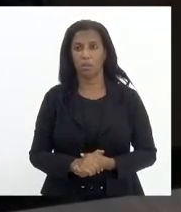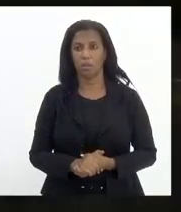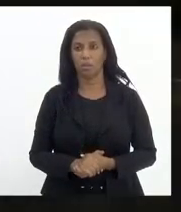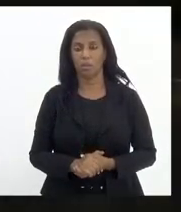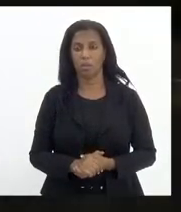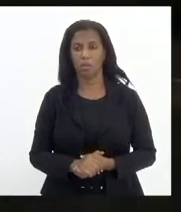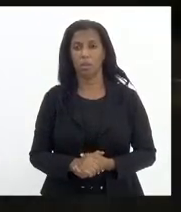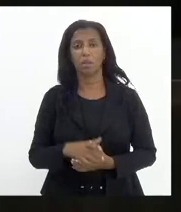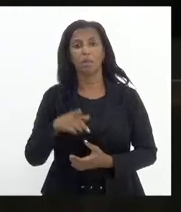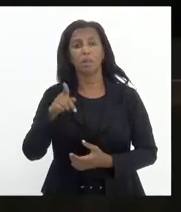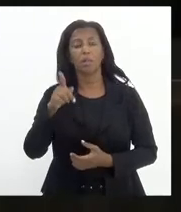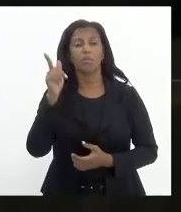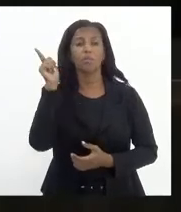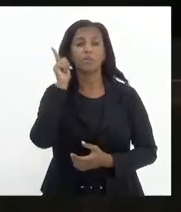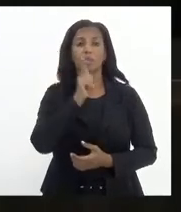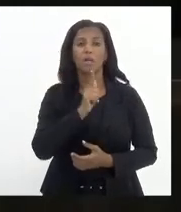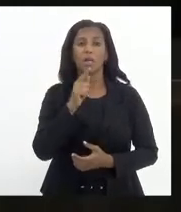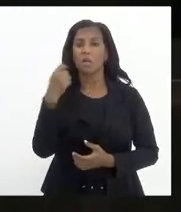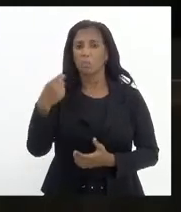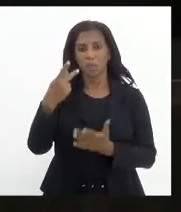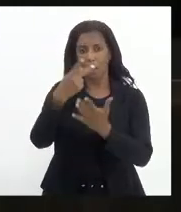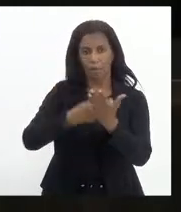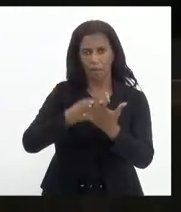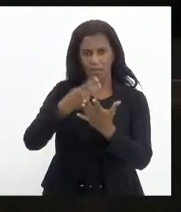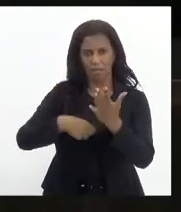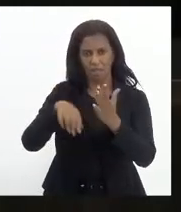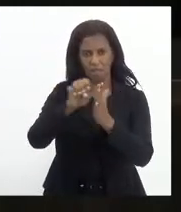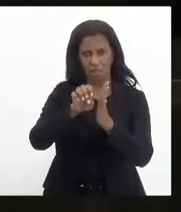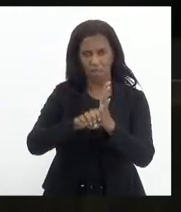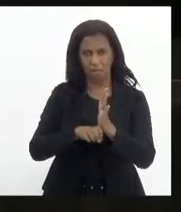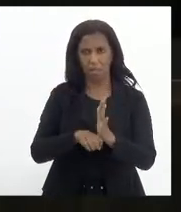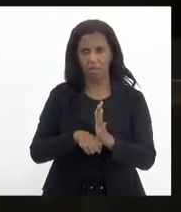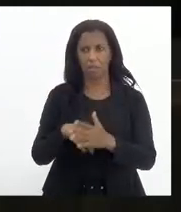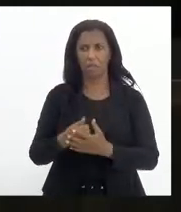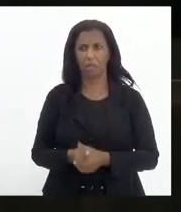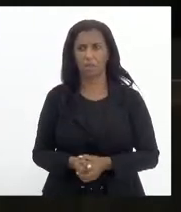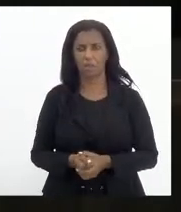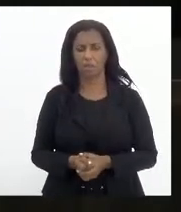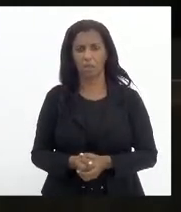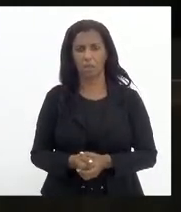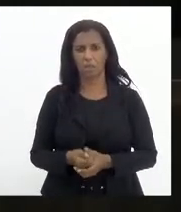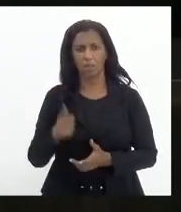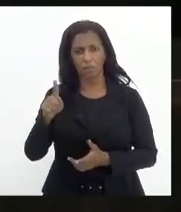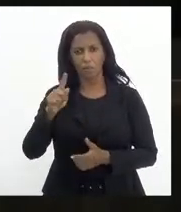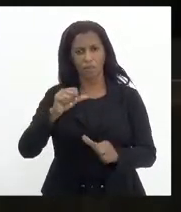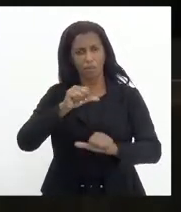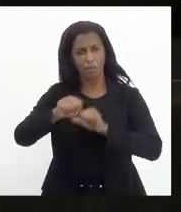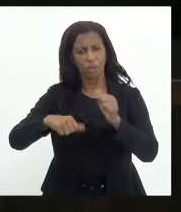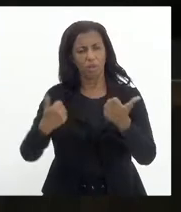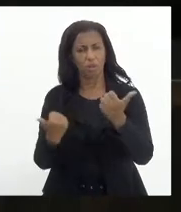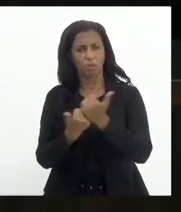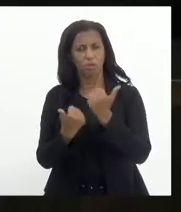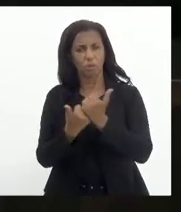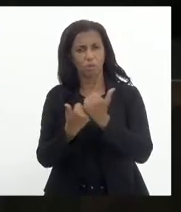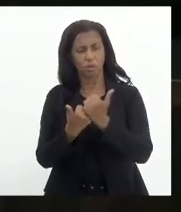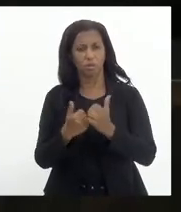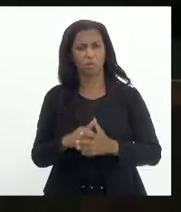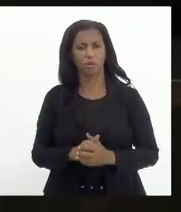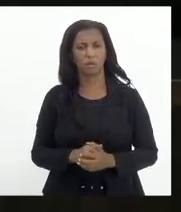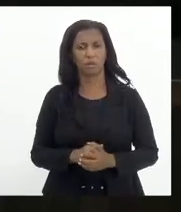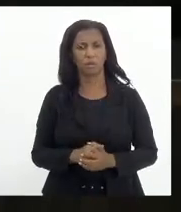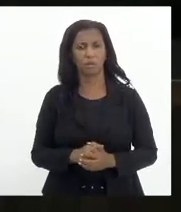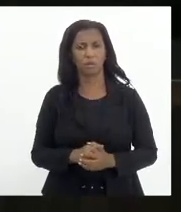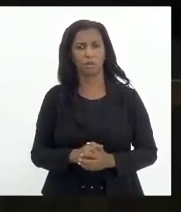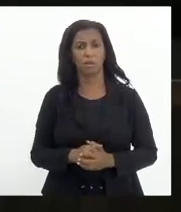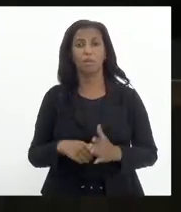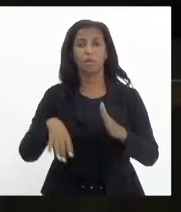Mas eu não darei o parecer sobre as emendas? Claro. Vossa Excelência não vai transformar isso. Sim, senhor presidente, mas as... Há emendas. Sim, mas as emendas